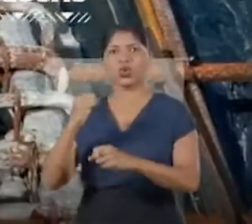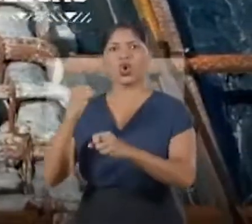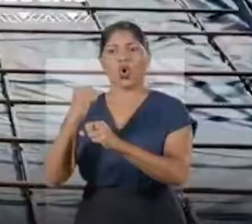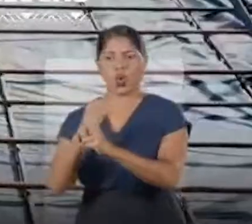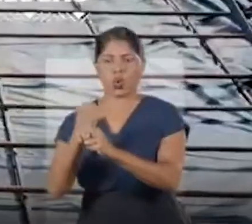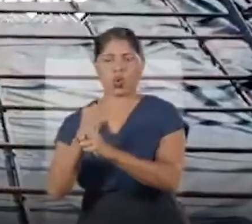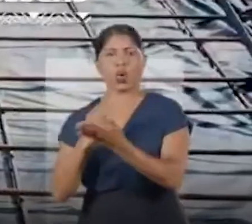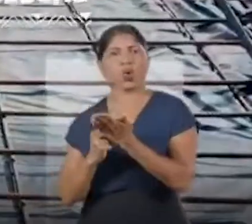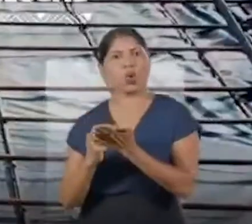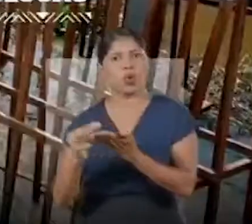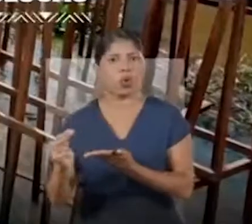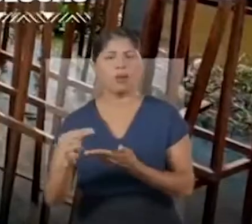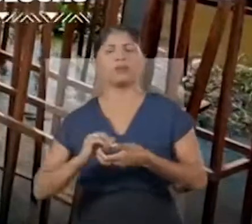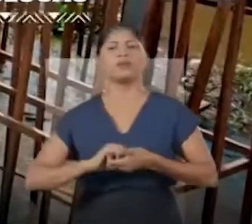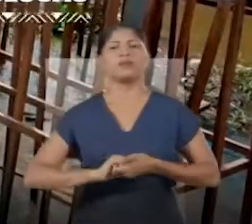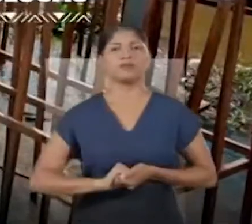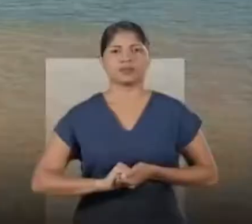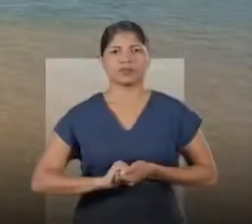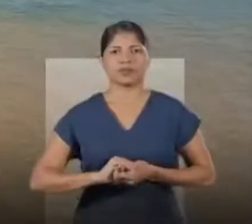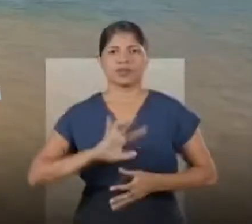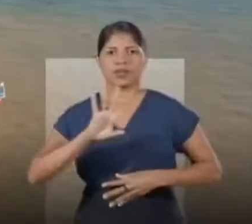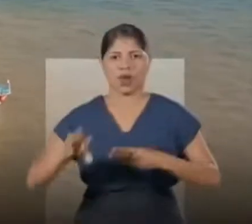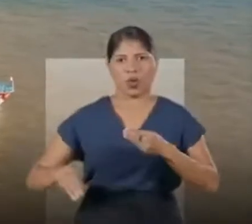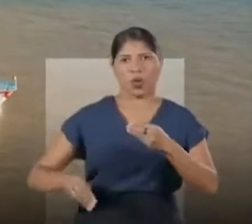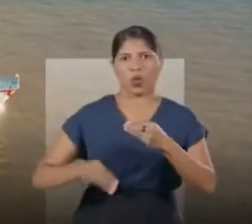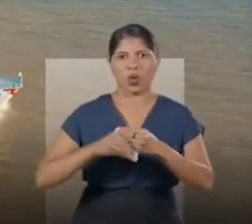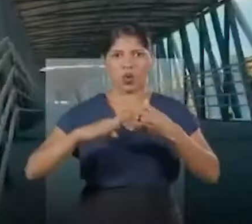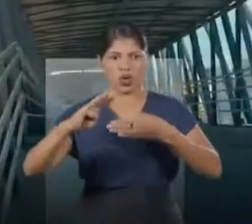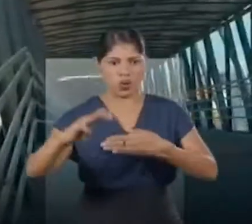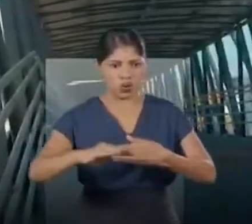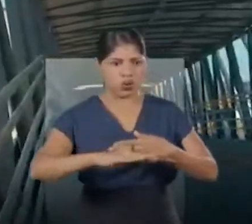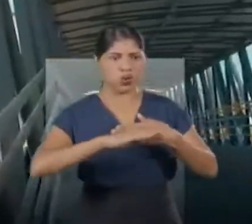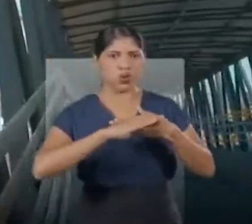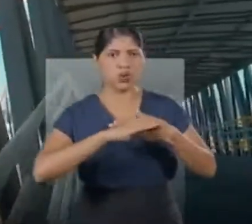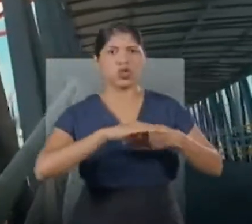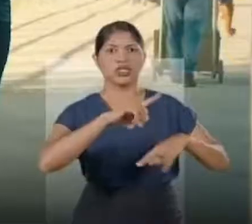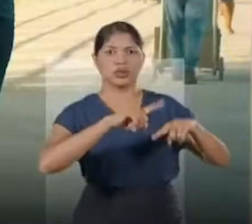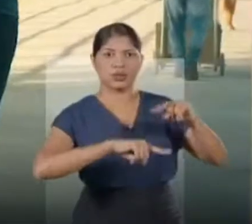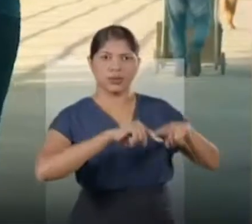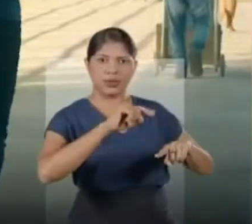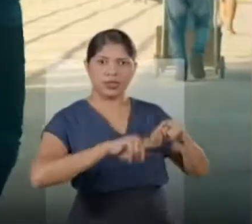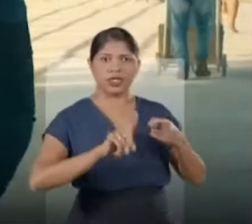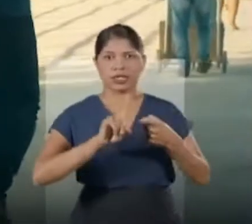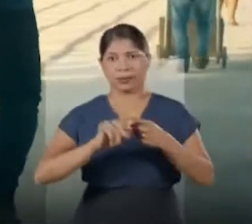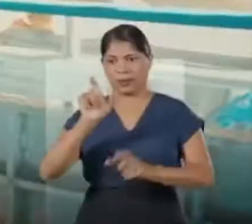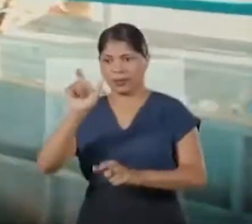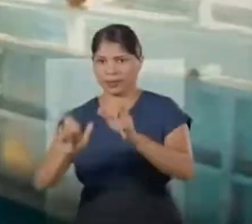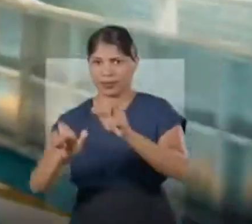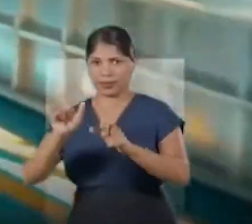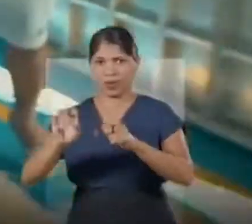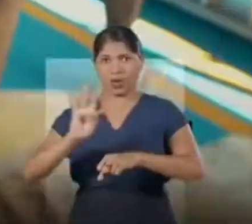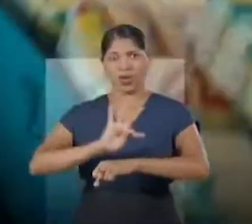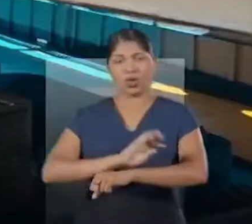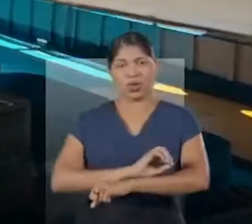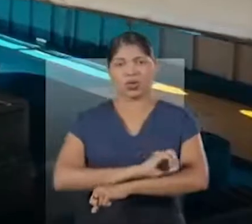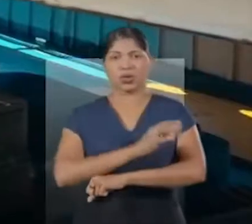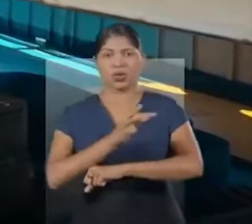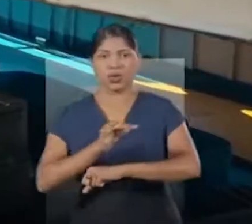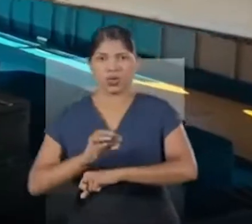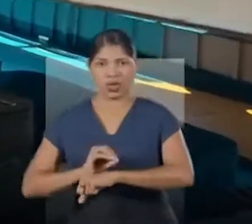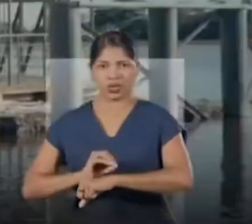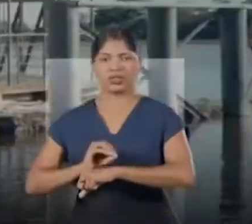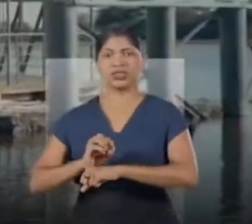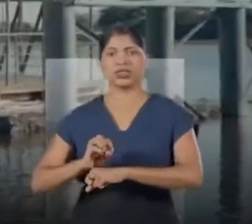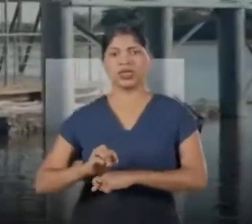estão com obras em andamento. Implantamos terminais de cargas e de passageiros no Baixo Tocantins,